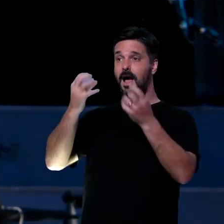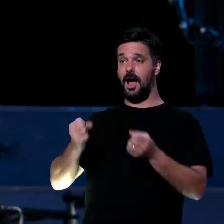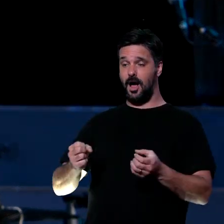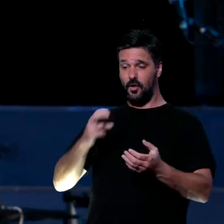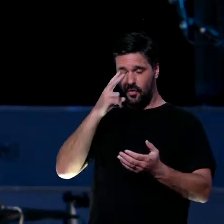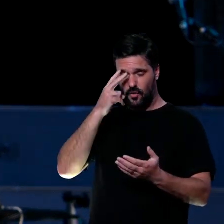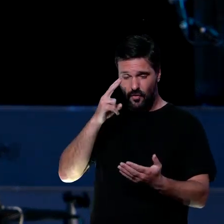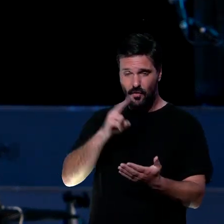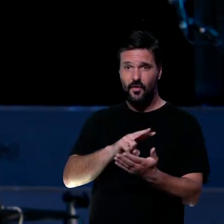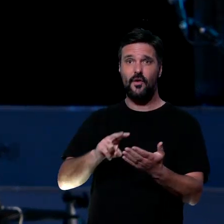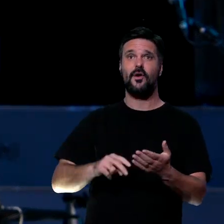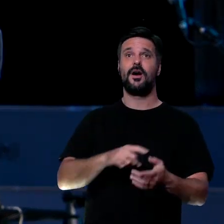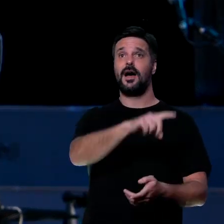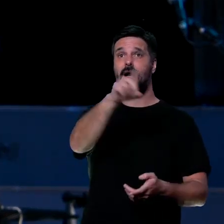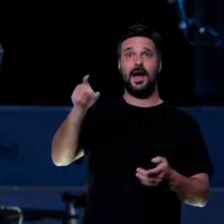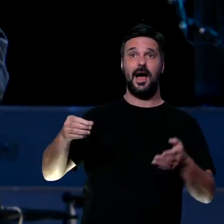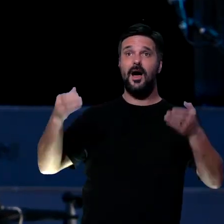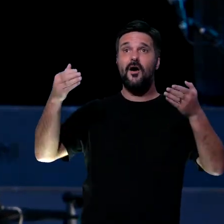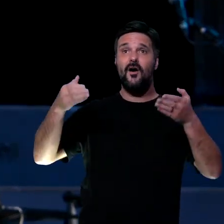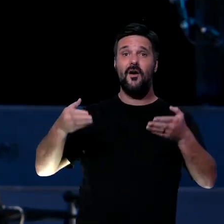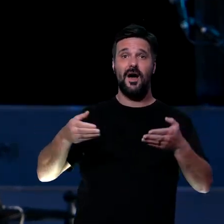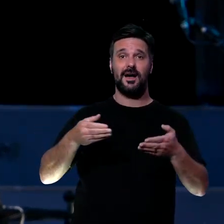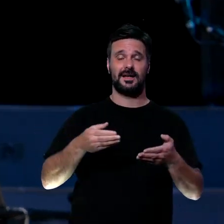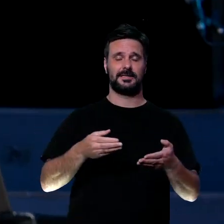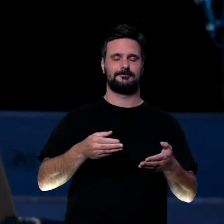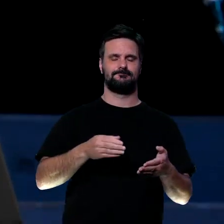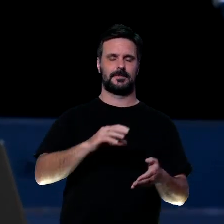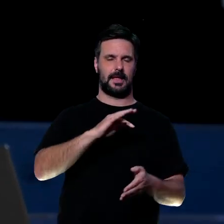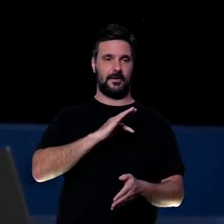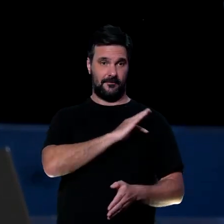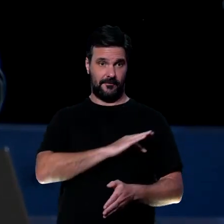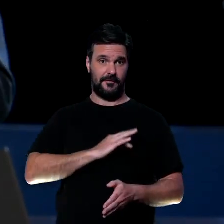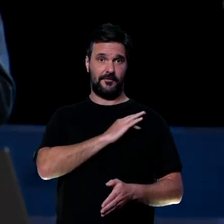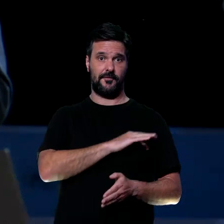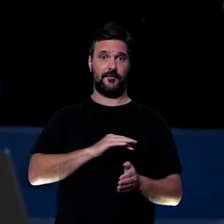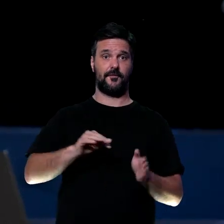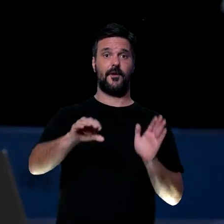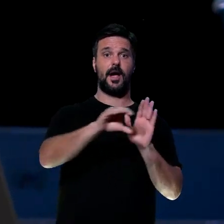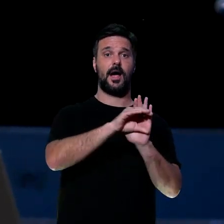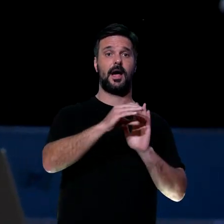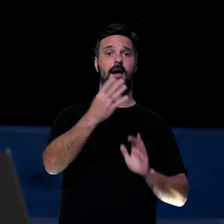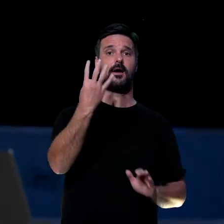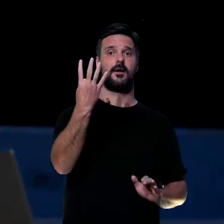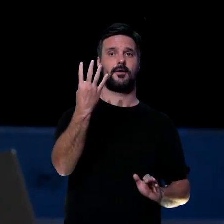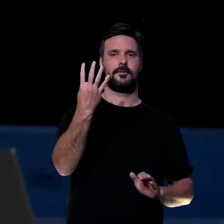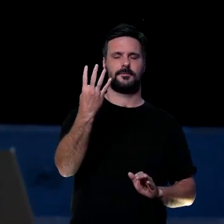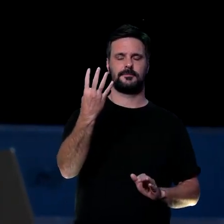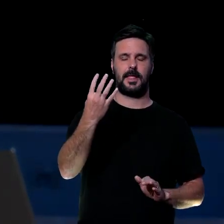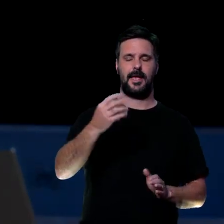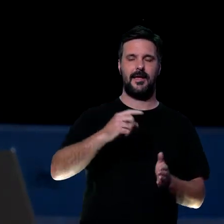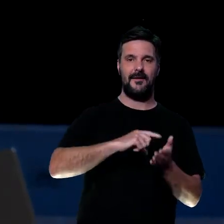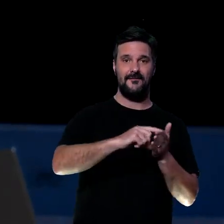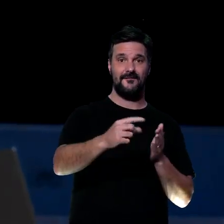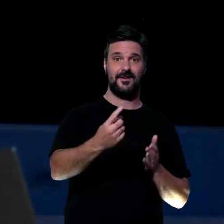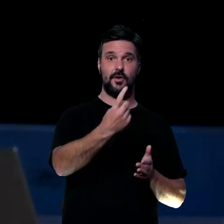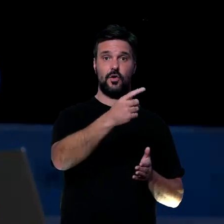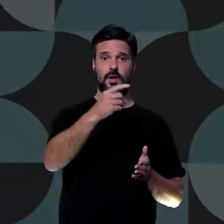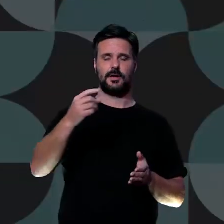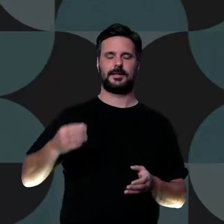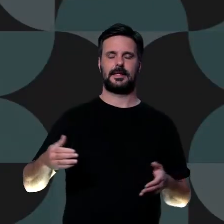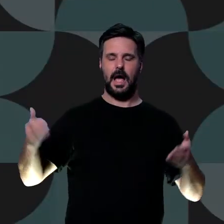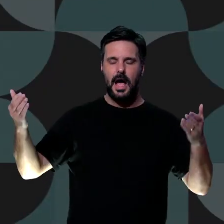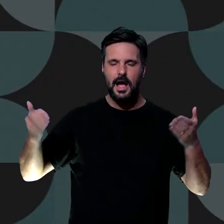certeza faz a diferença na nossa vida. E diz assim a palavra de Deus, então, em Filipenses, capítulo 4. A partir do primeiro versículo.